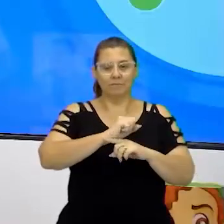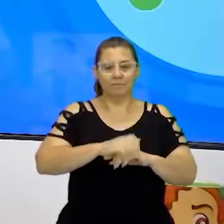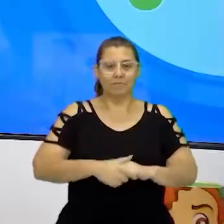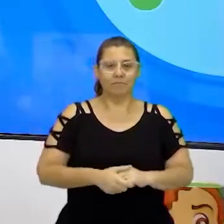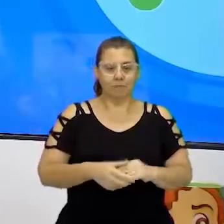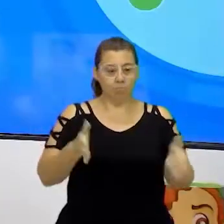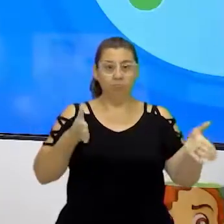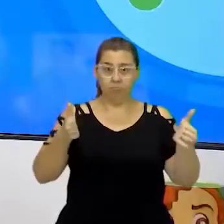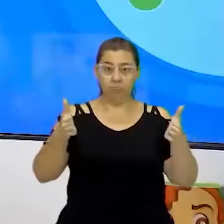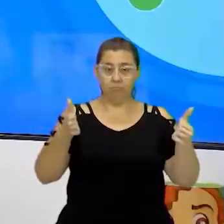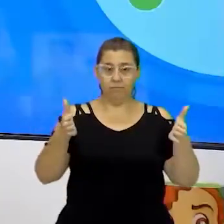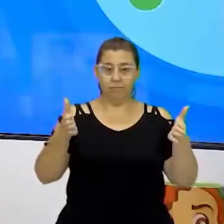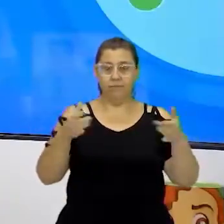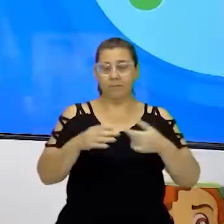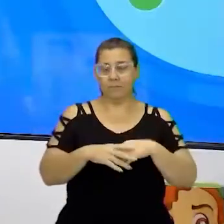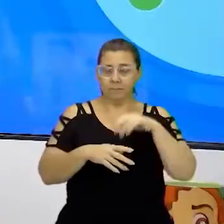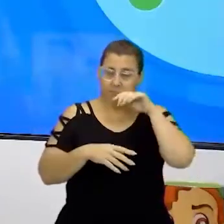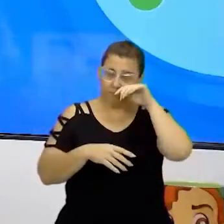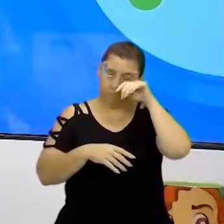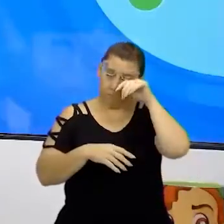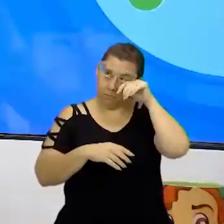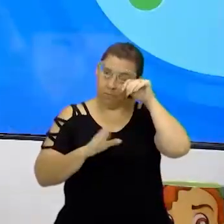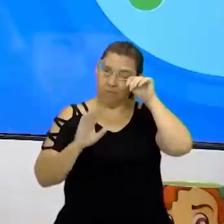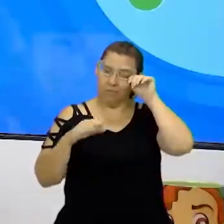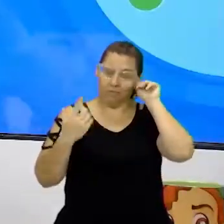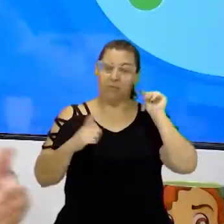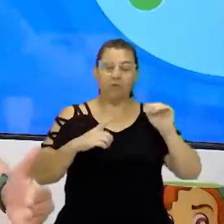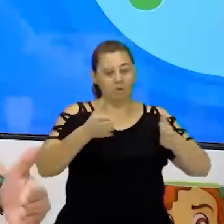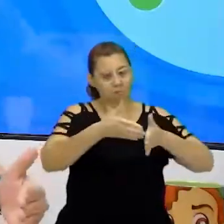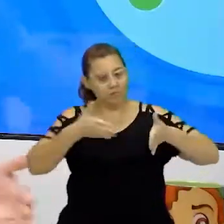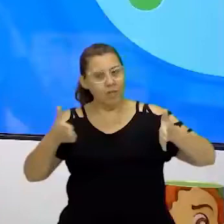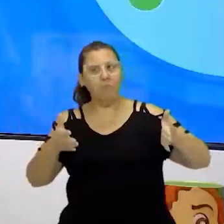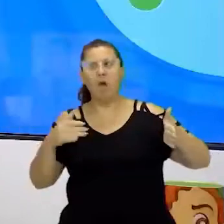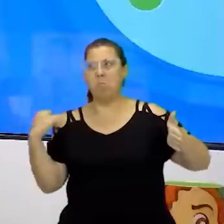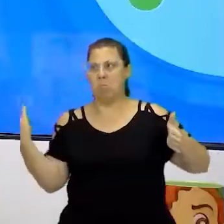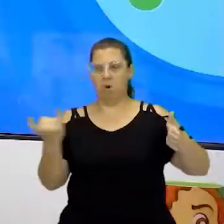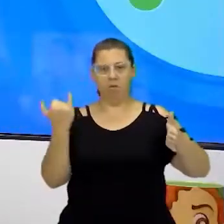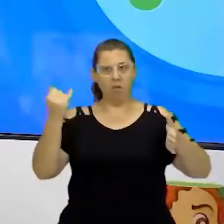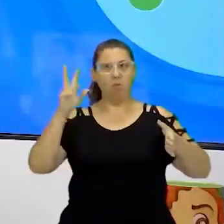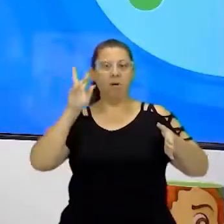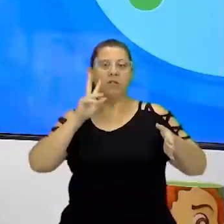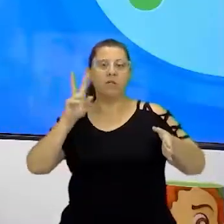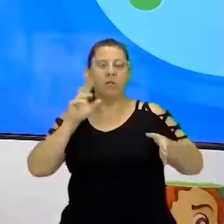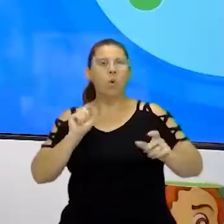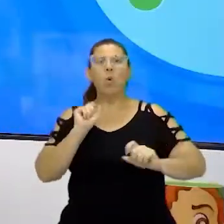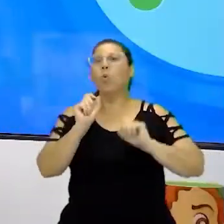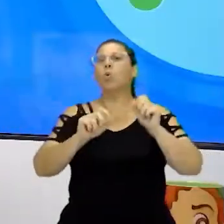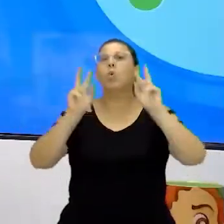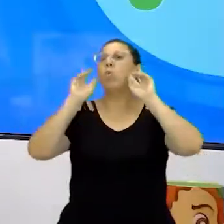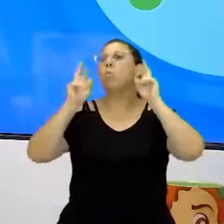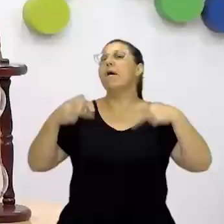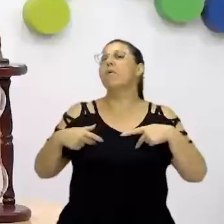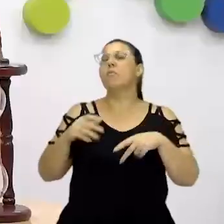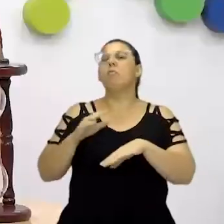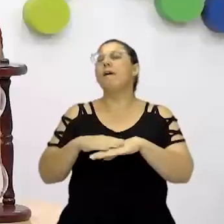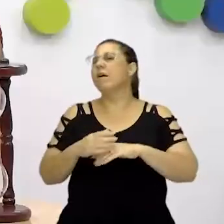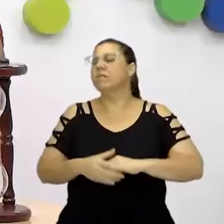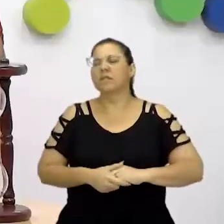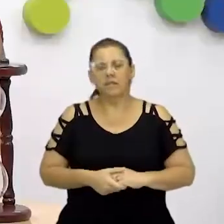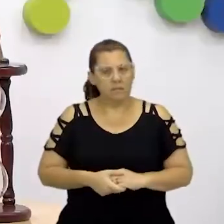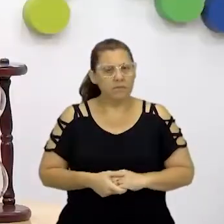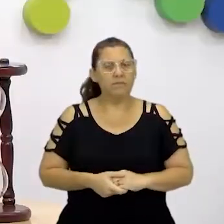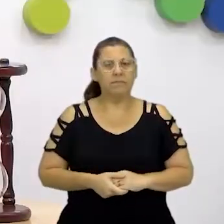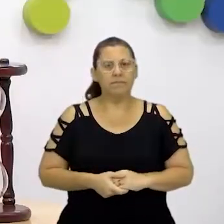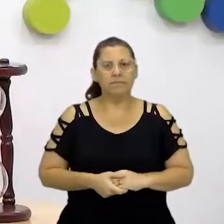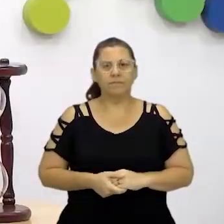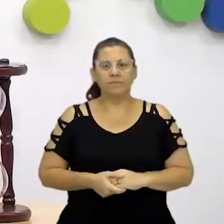No tempo, de modo geral, né? Então, a gente tem o tempo que é extremamente importante para a história e o que os seres humanos vão fazer com isso. Exatamente, exatamente.